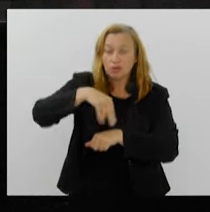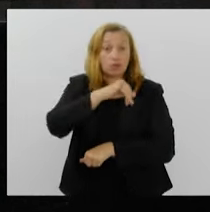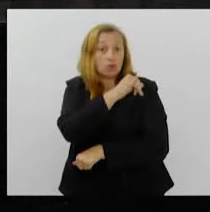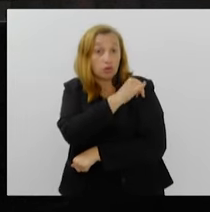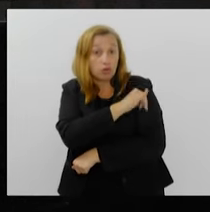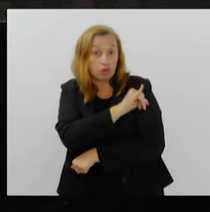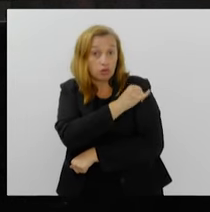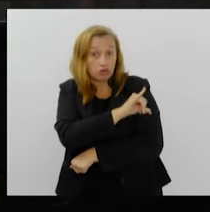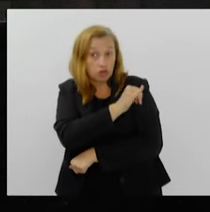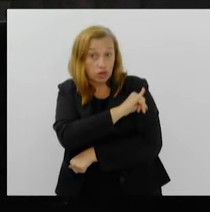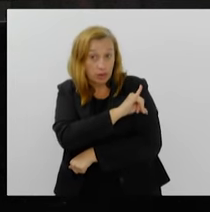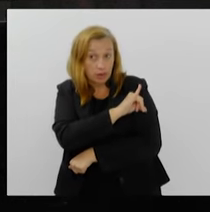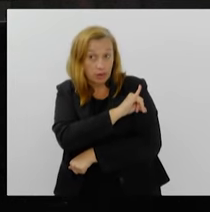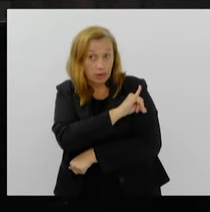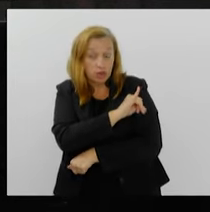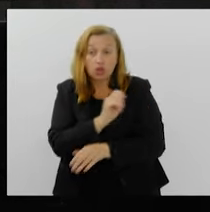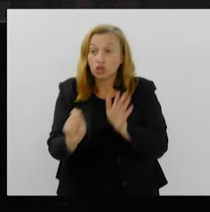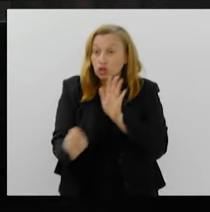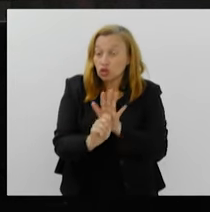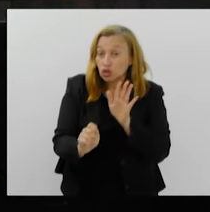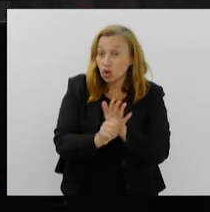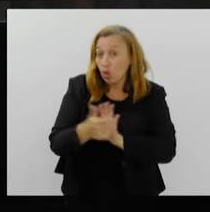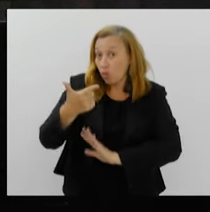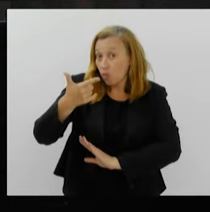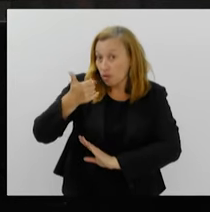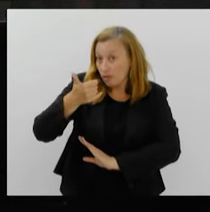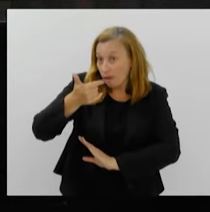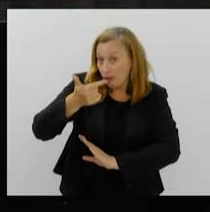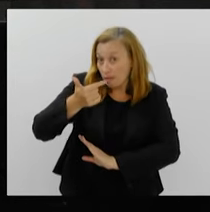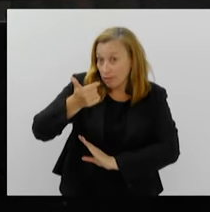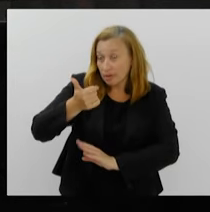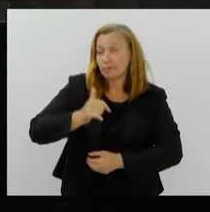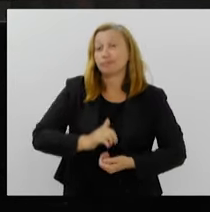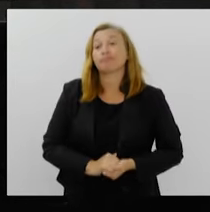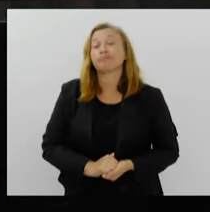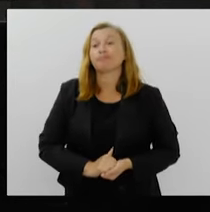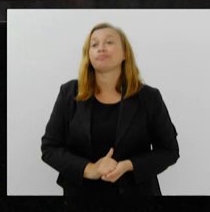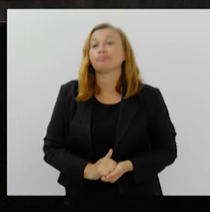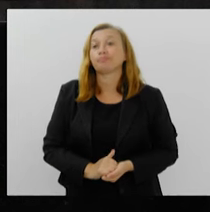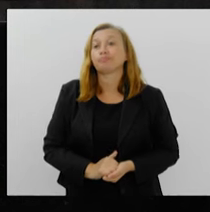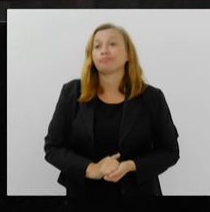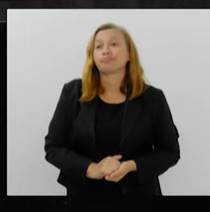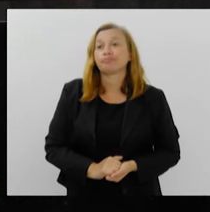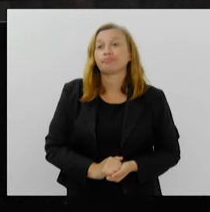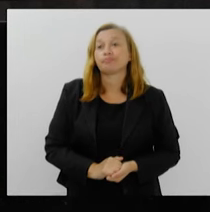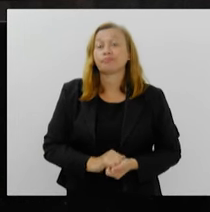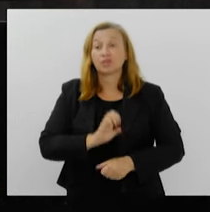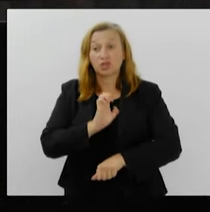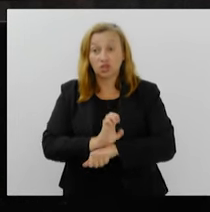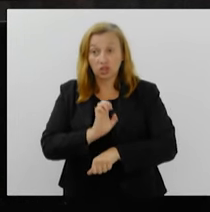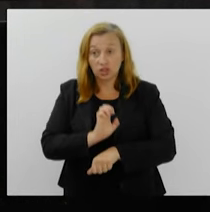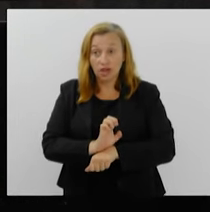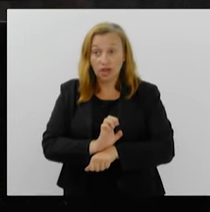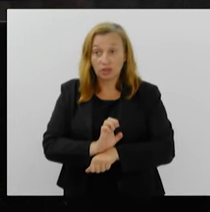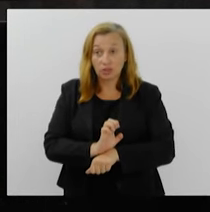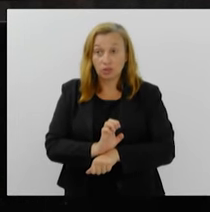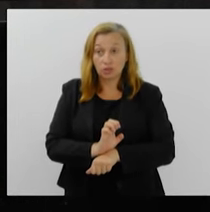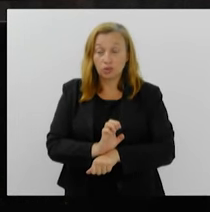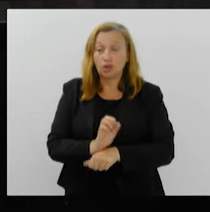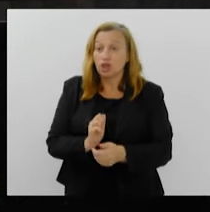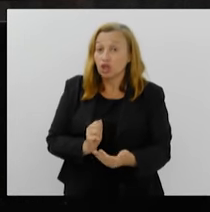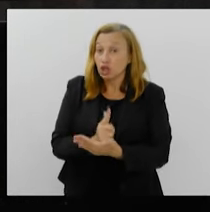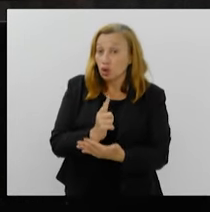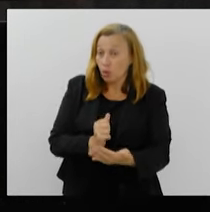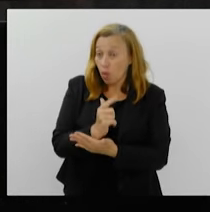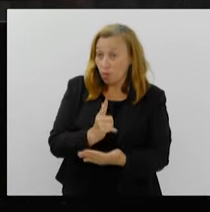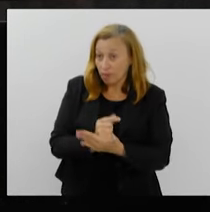em termos de droga e arma, é Estado consumidor, mas